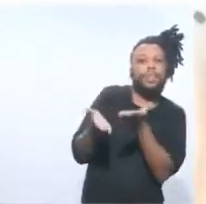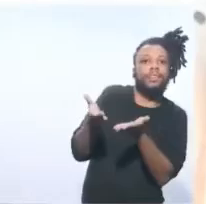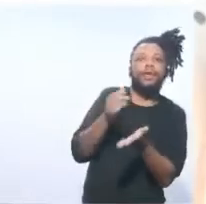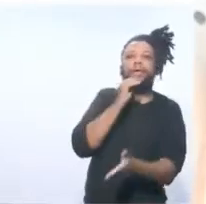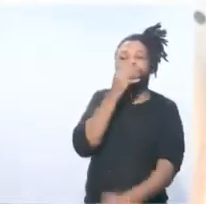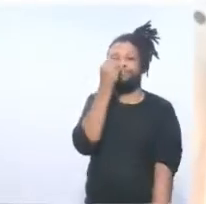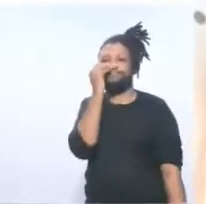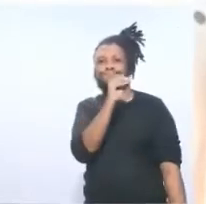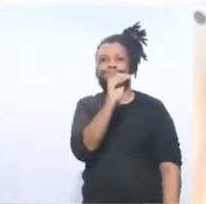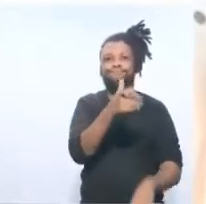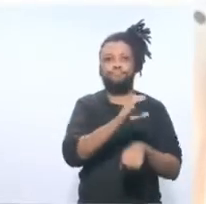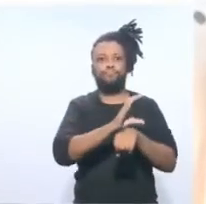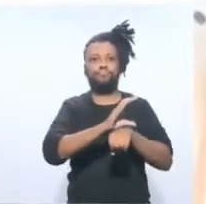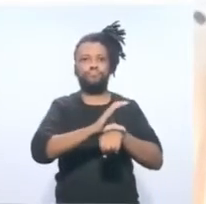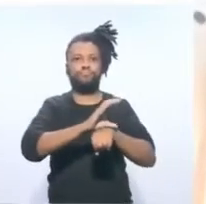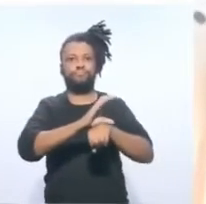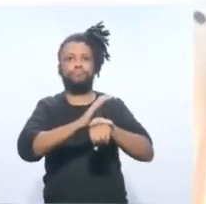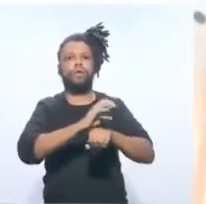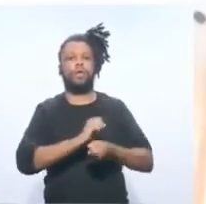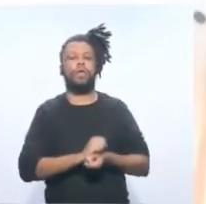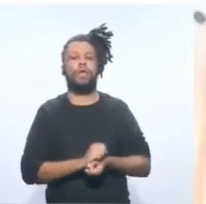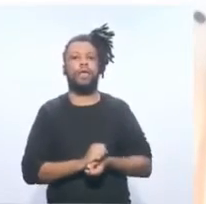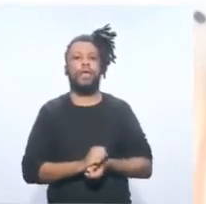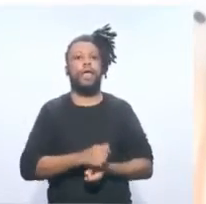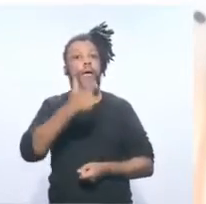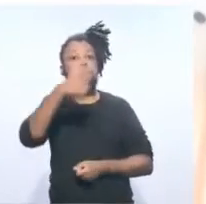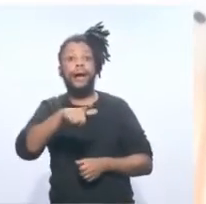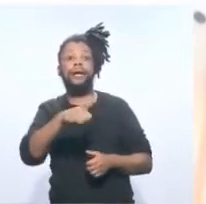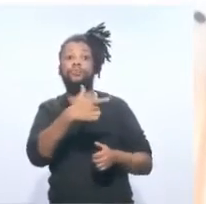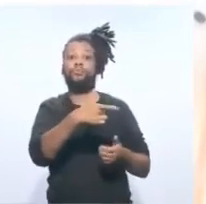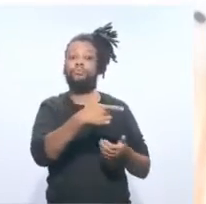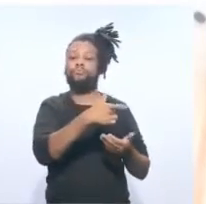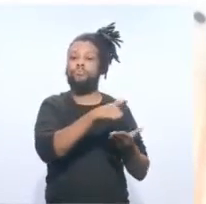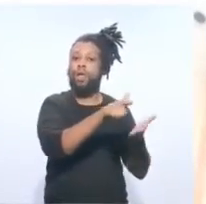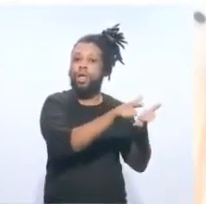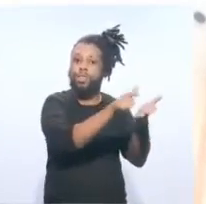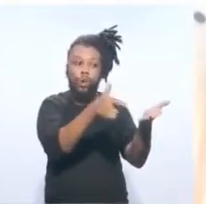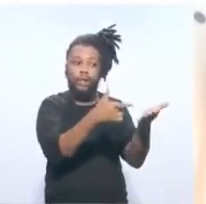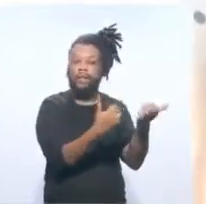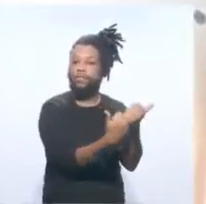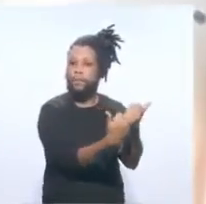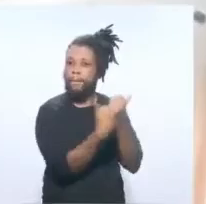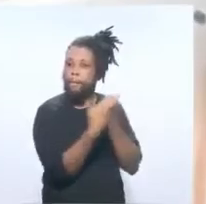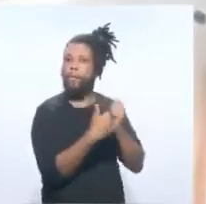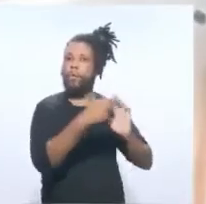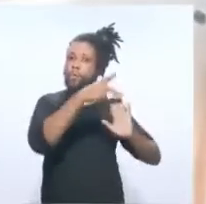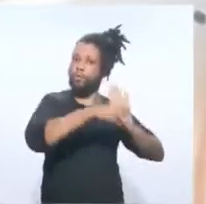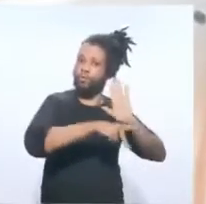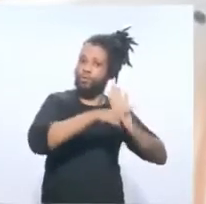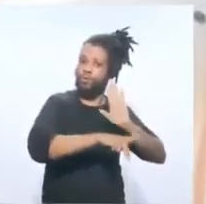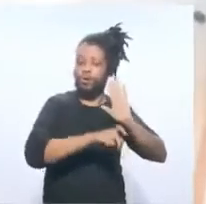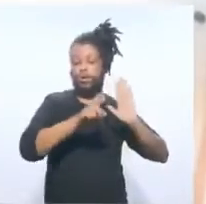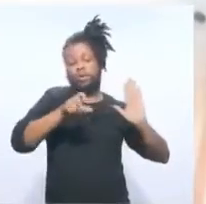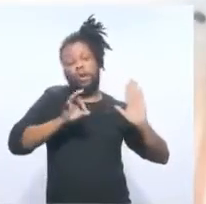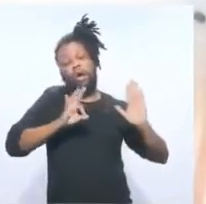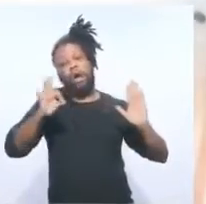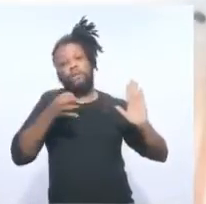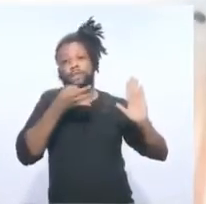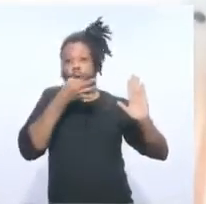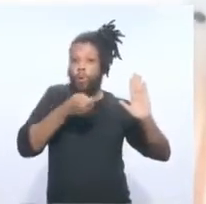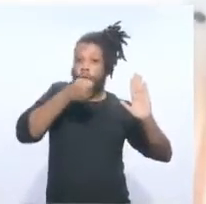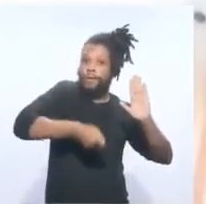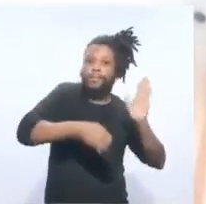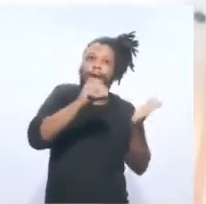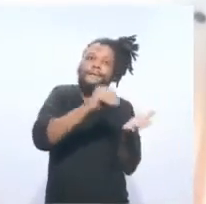constitucionalidade. É muito mais uma nota de apoio em relação ao projeto, porque, obviamente, o argumento é que está faltando